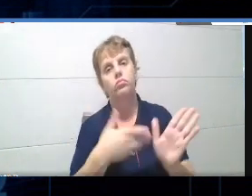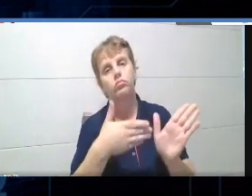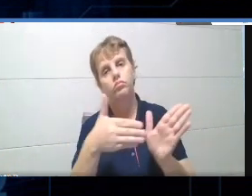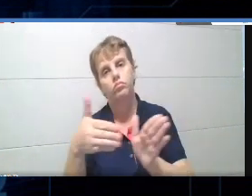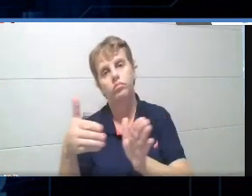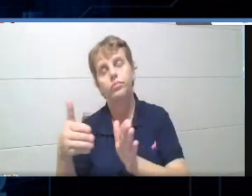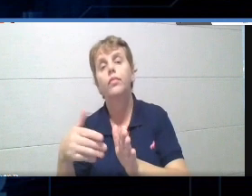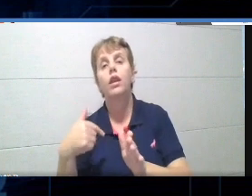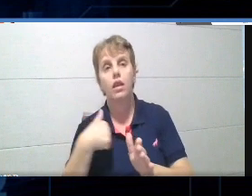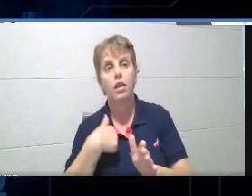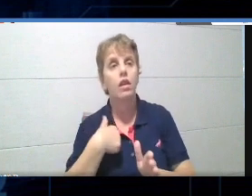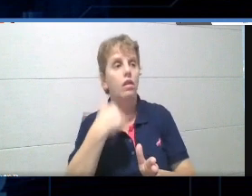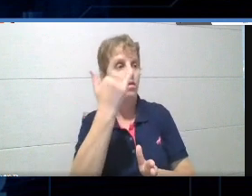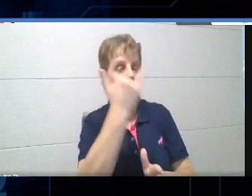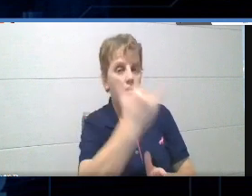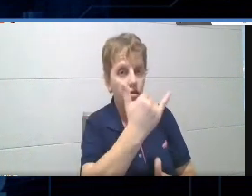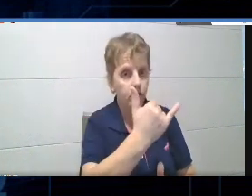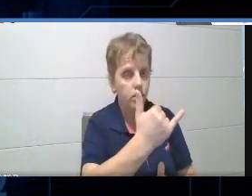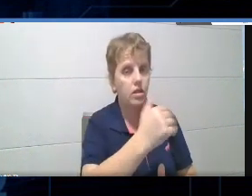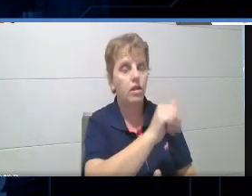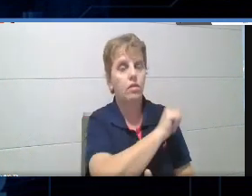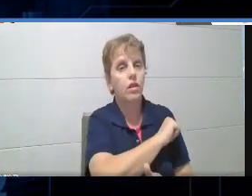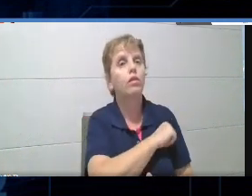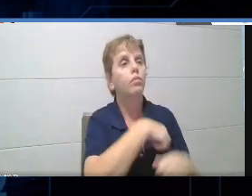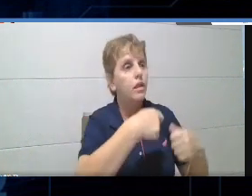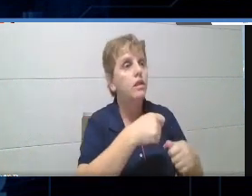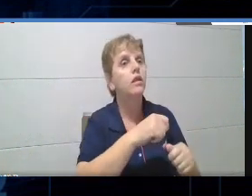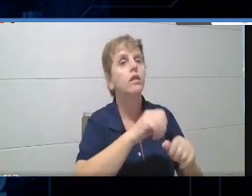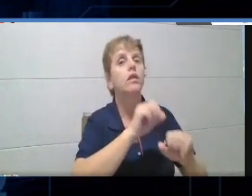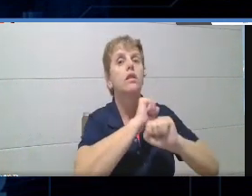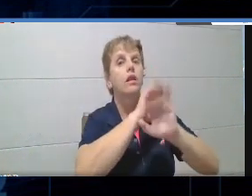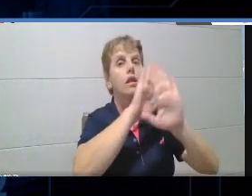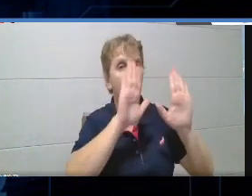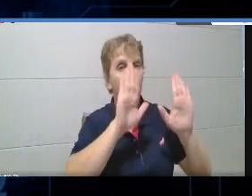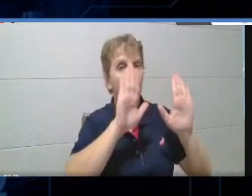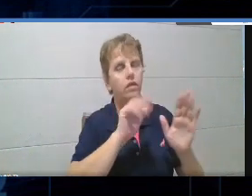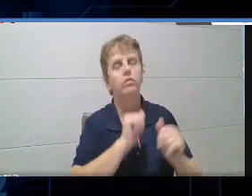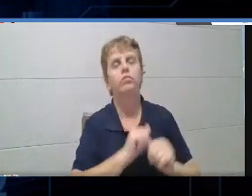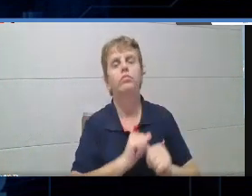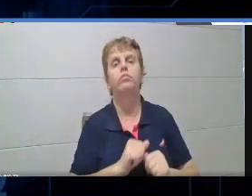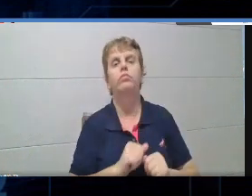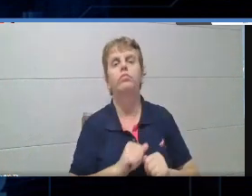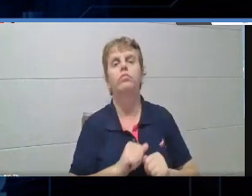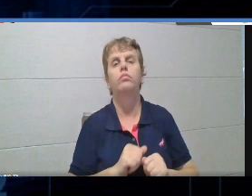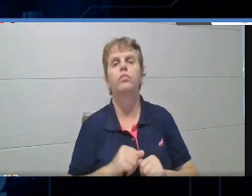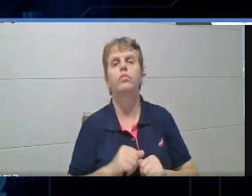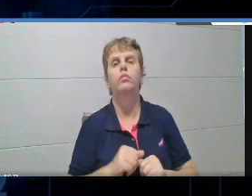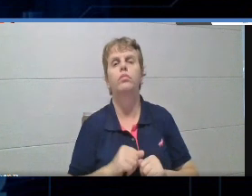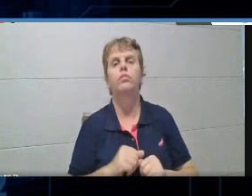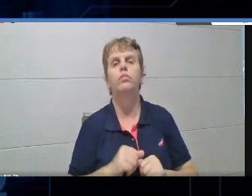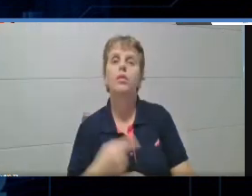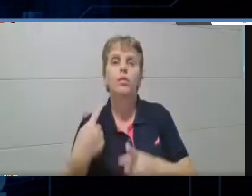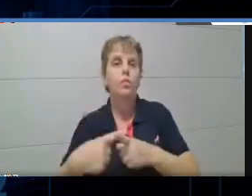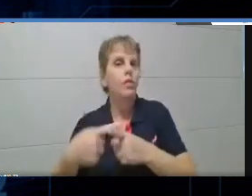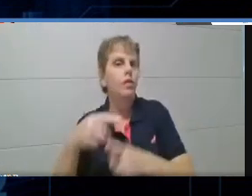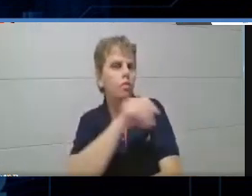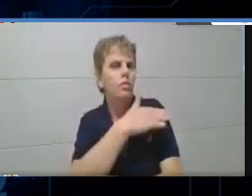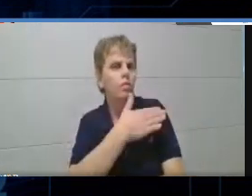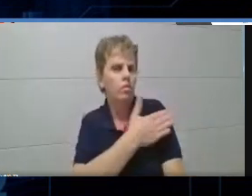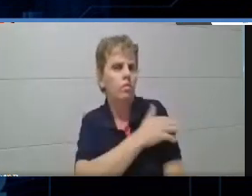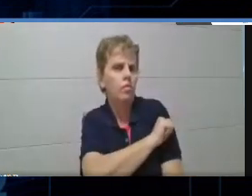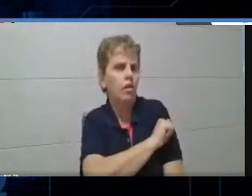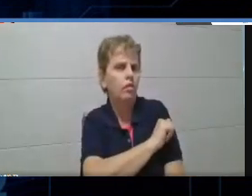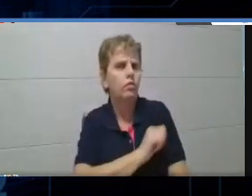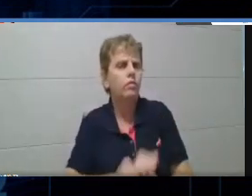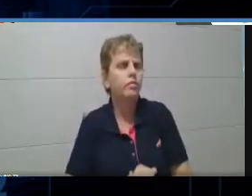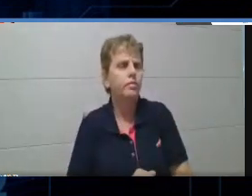determinar, seja critério, né, faça critérios claros, e isso aqui, gente, é muito interessante, porque o meu aluno, eu falo para eles assim, ó,